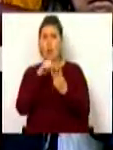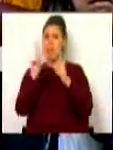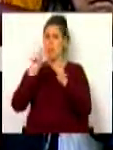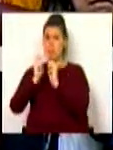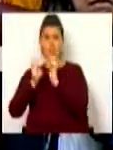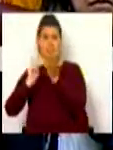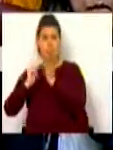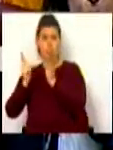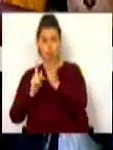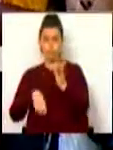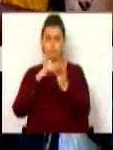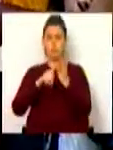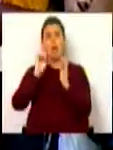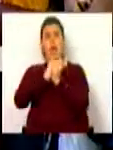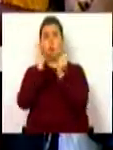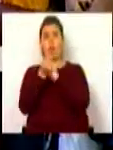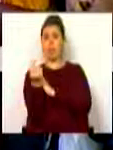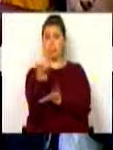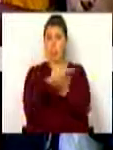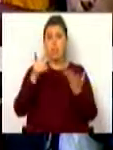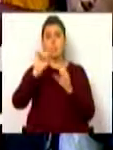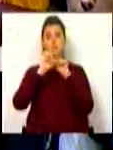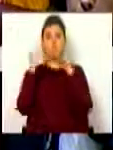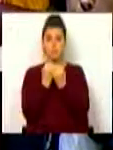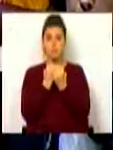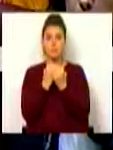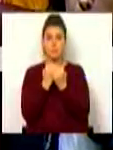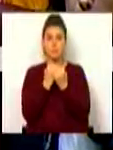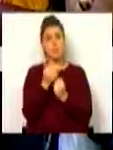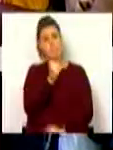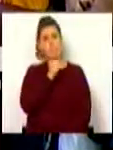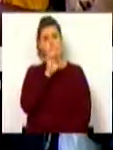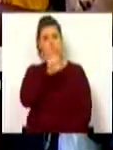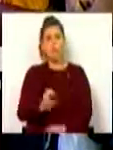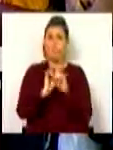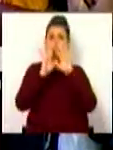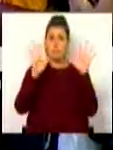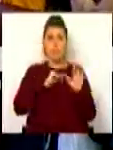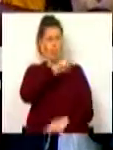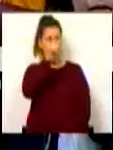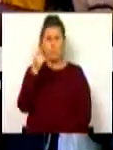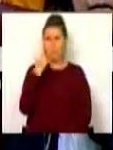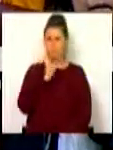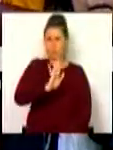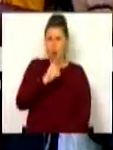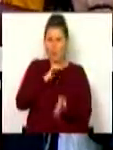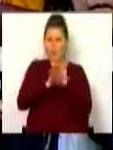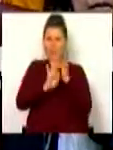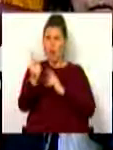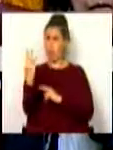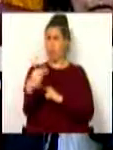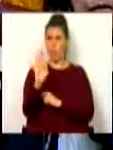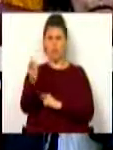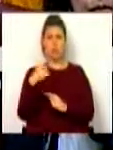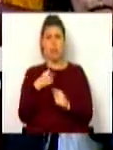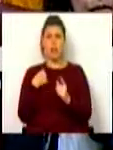tecnológicas, as mudanças económicas e sociais. Define de forma clara, os seus deputados conhecem, ainda tivemos oportunidade, pelo menos duas vezes